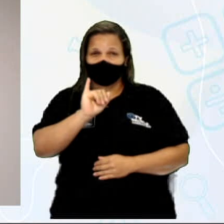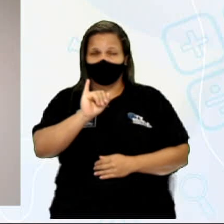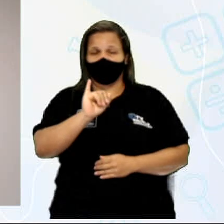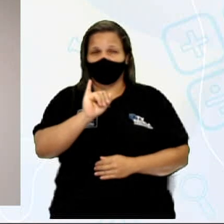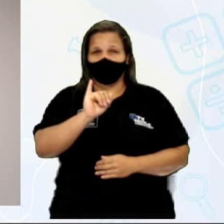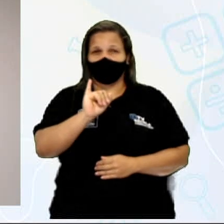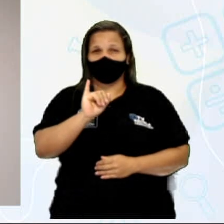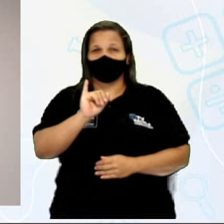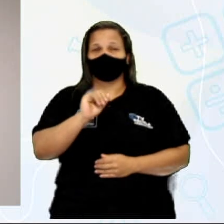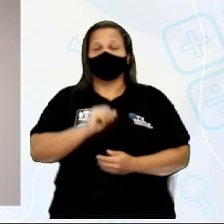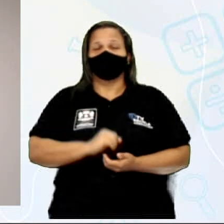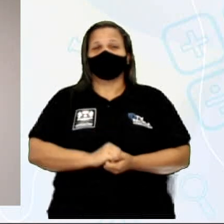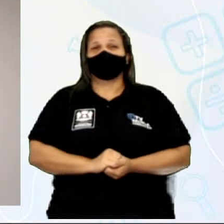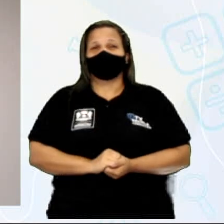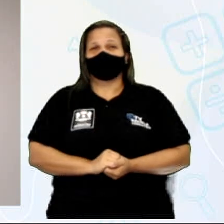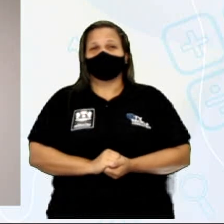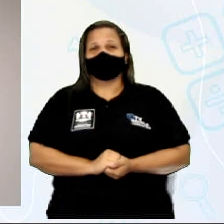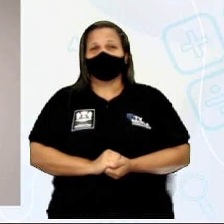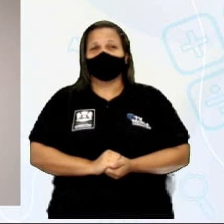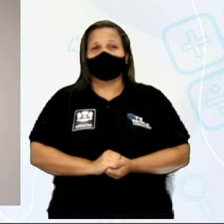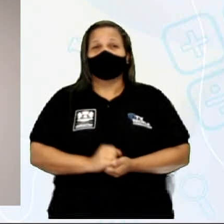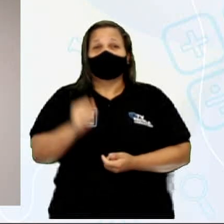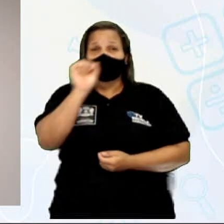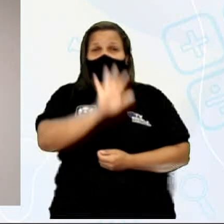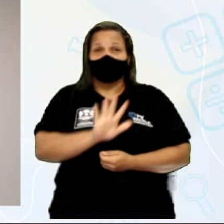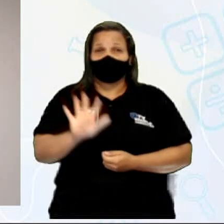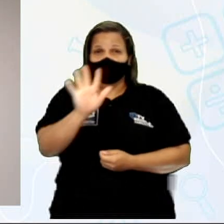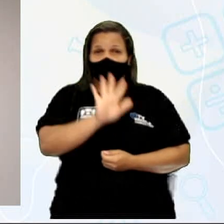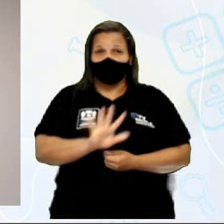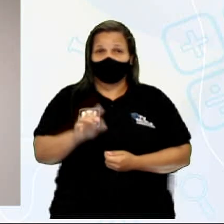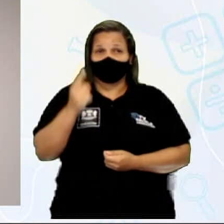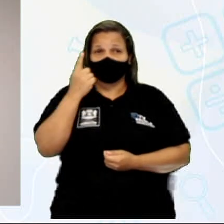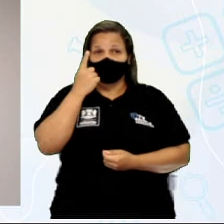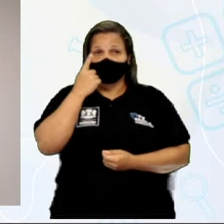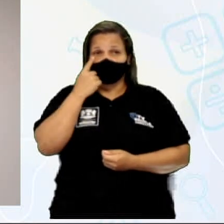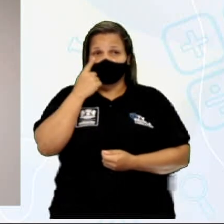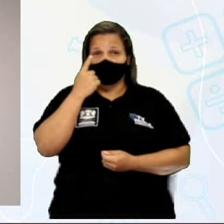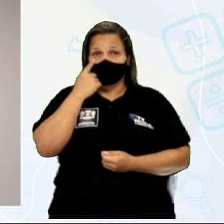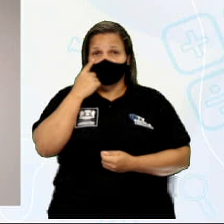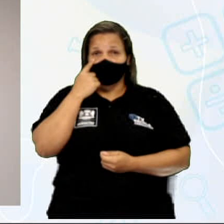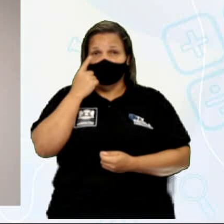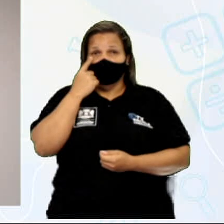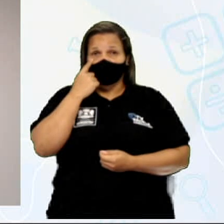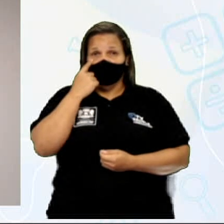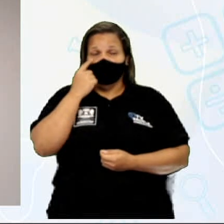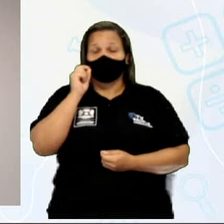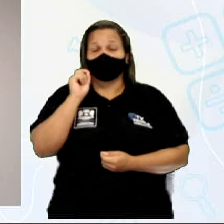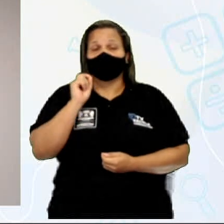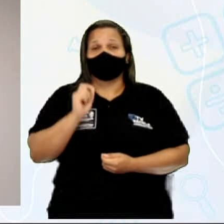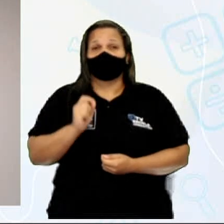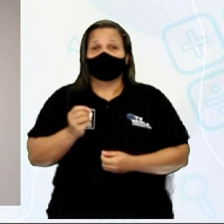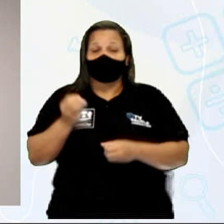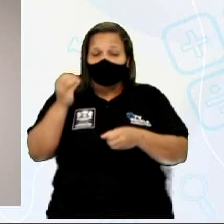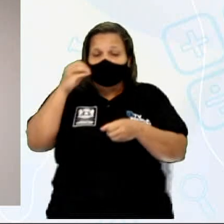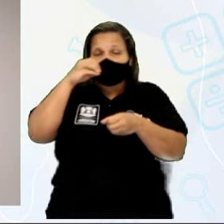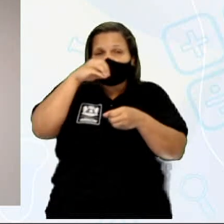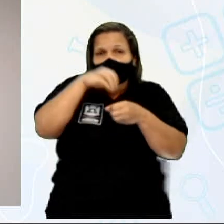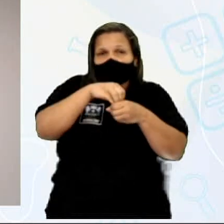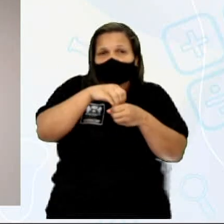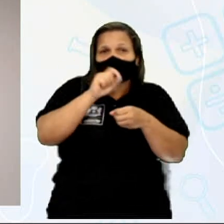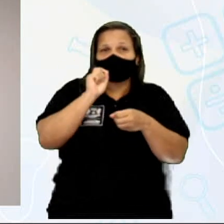amperes, por exemplo. Nessa figura aí, você vê aí um gerador, uma bateria que guarda a energia elétrica.